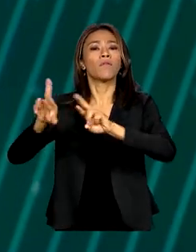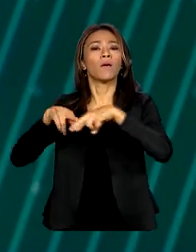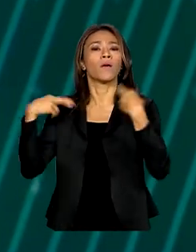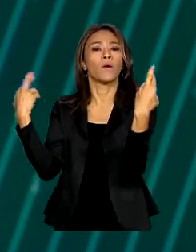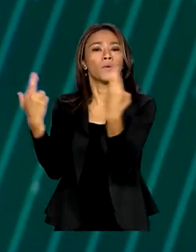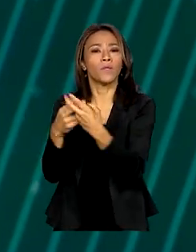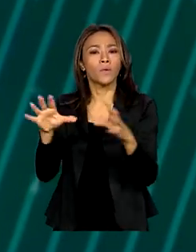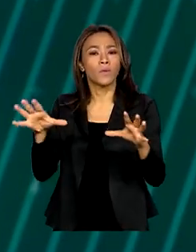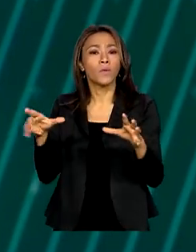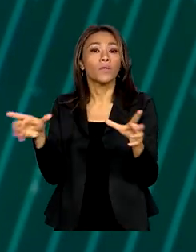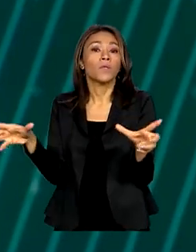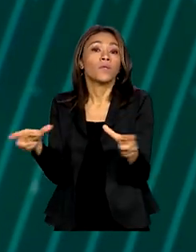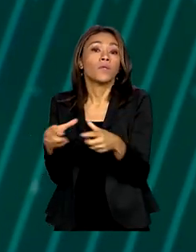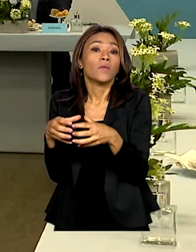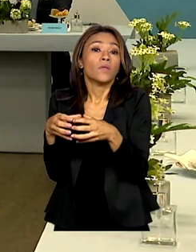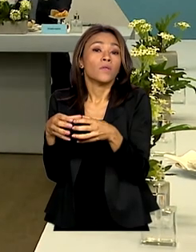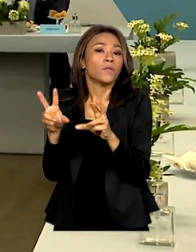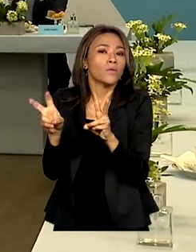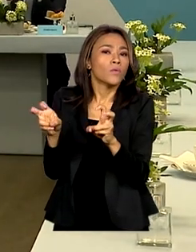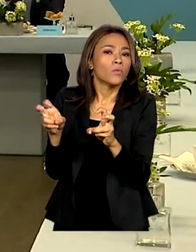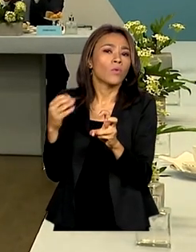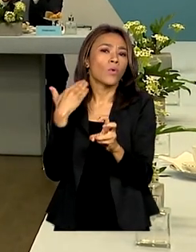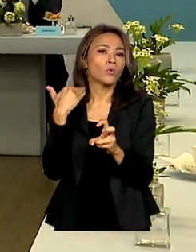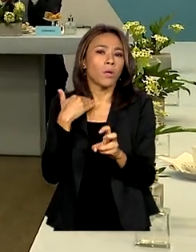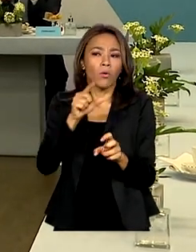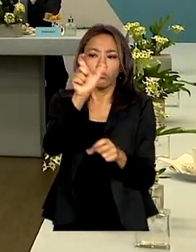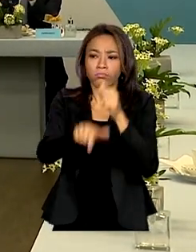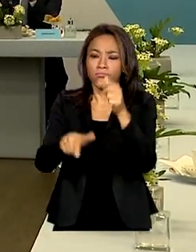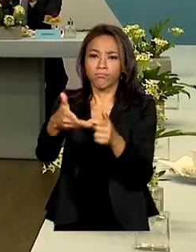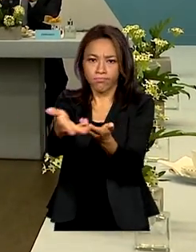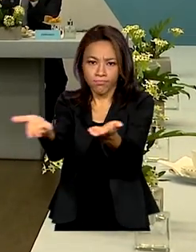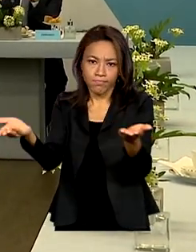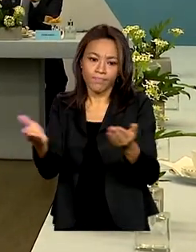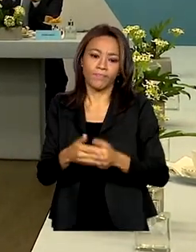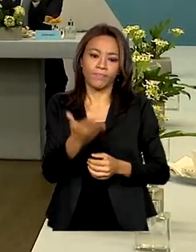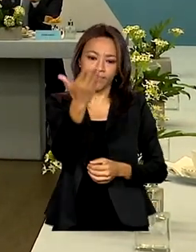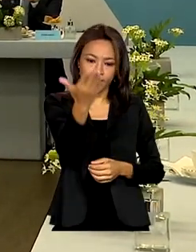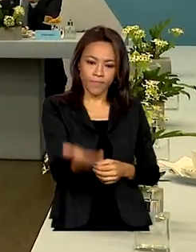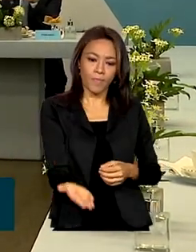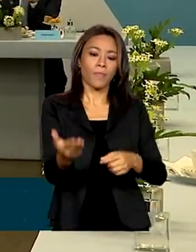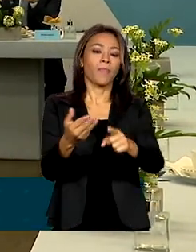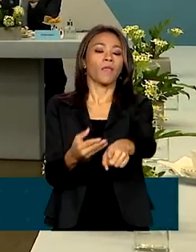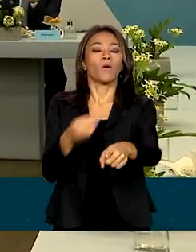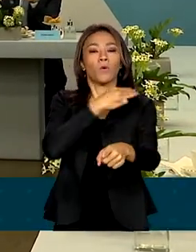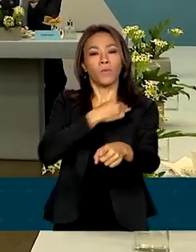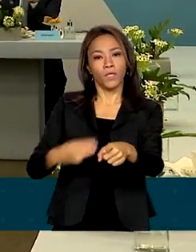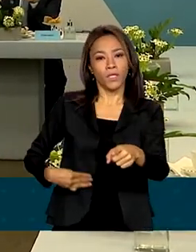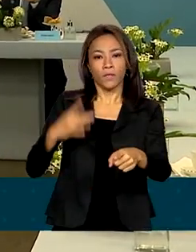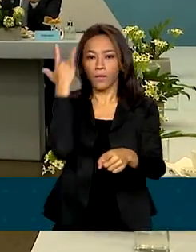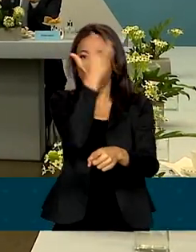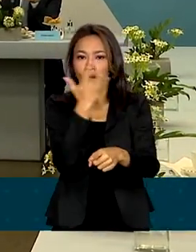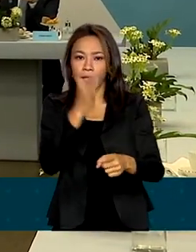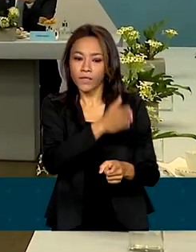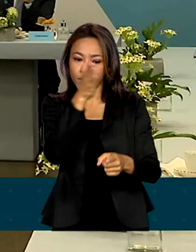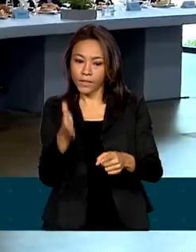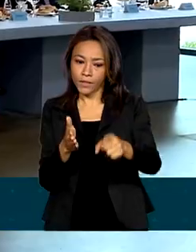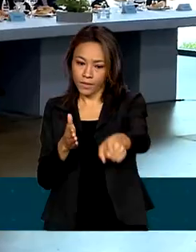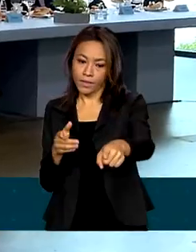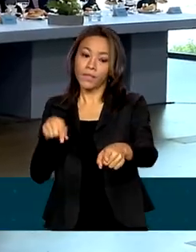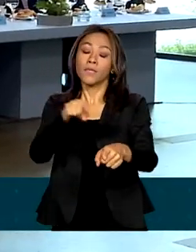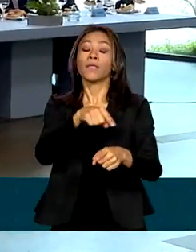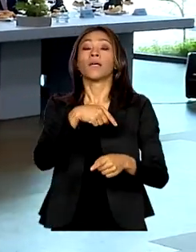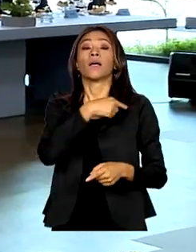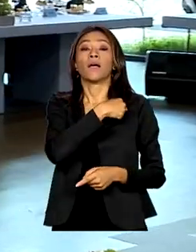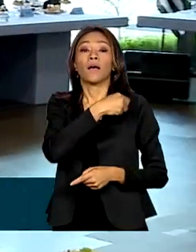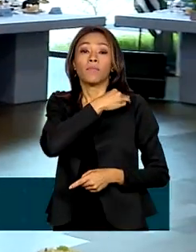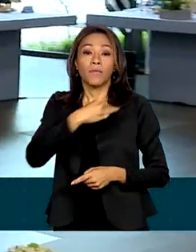para discutir o crescimento do país. Os ministros da Fazenda, Fernando Haddad, do Planejamento, Simone Tebet, da